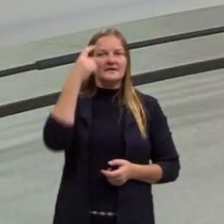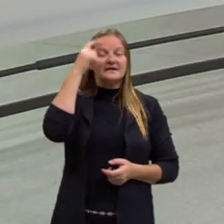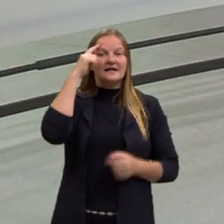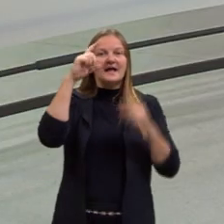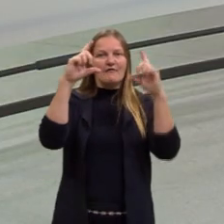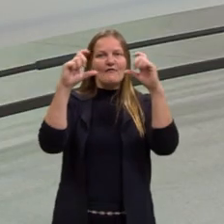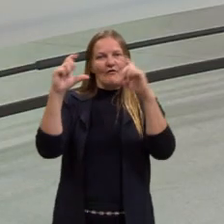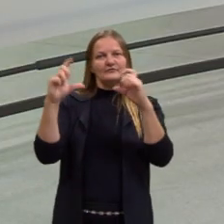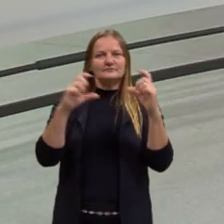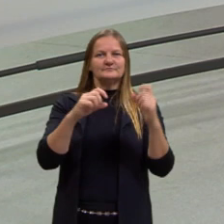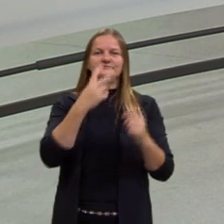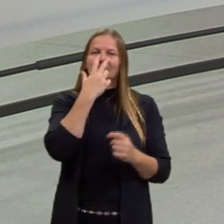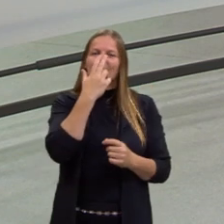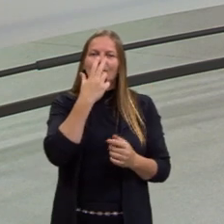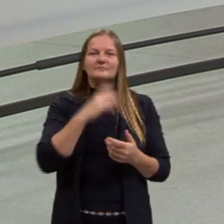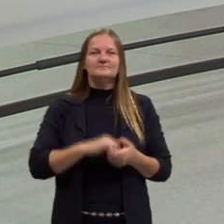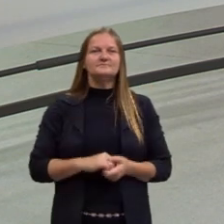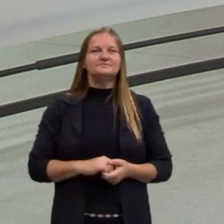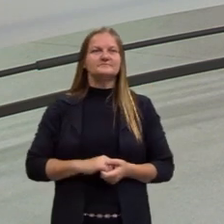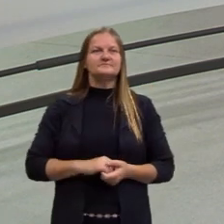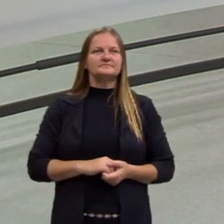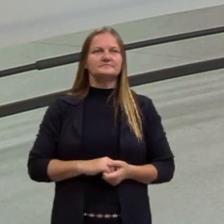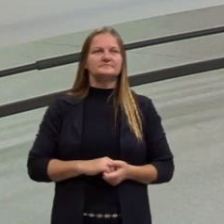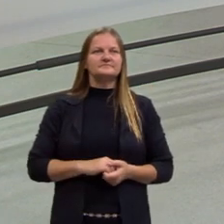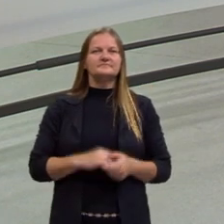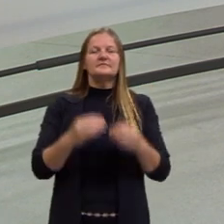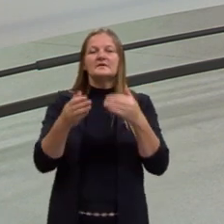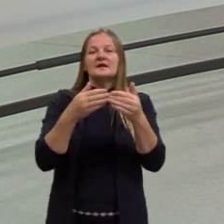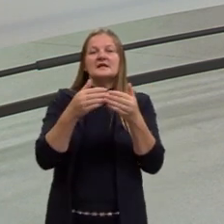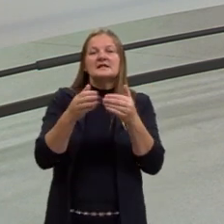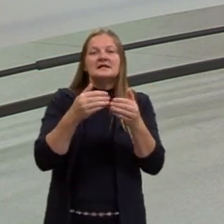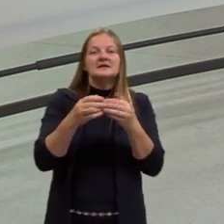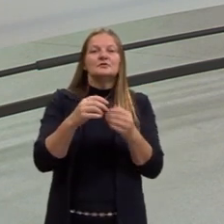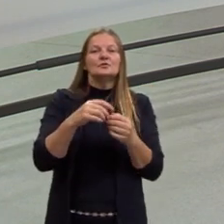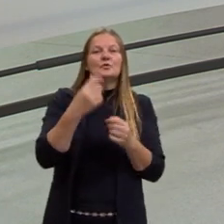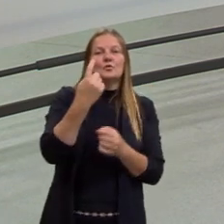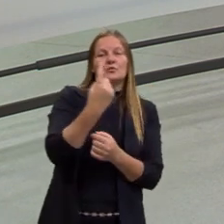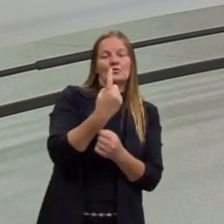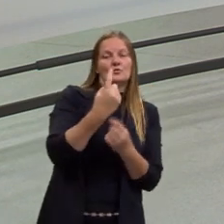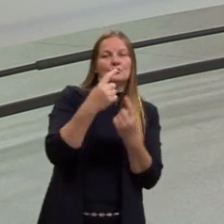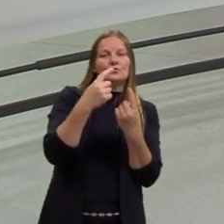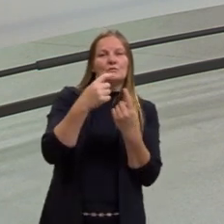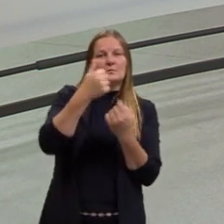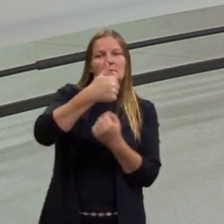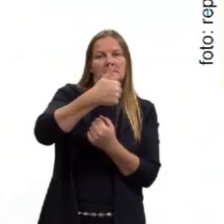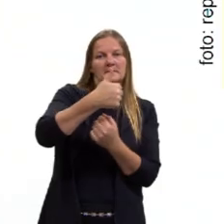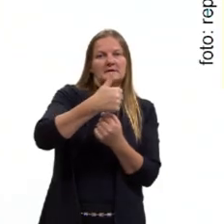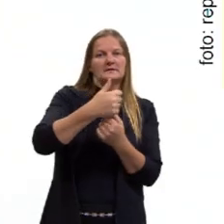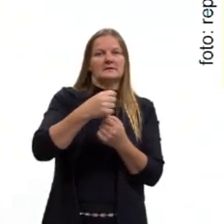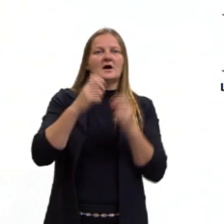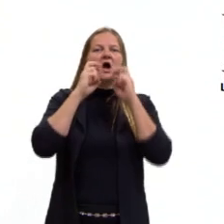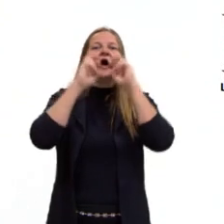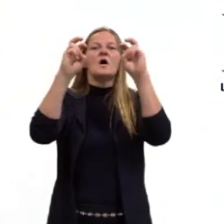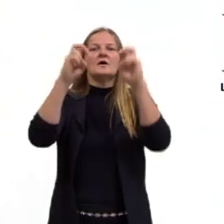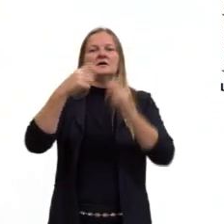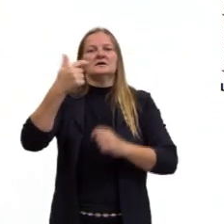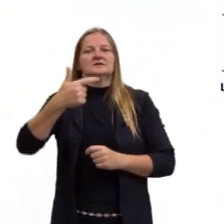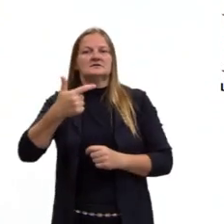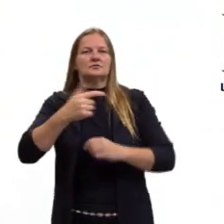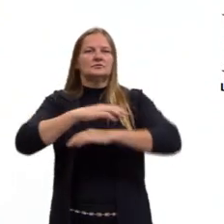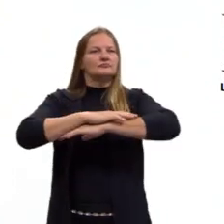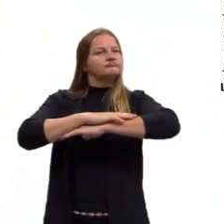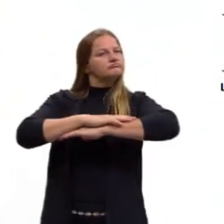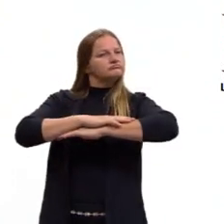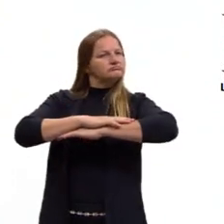imagens. Porque aqui, na reprodução das imagens, tanto a do Homer, em relação ao grito, quanto a da